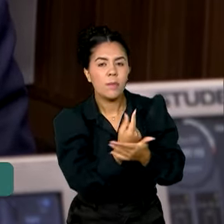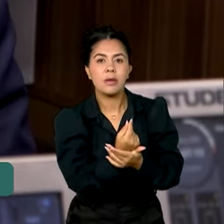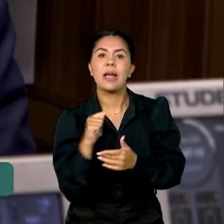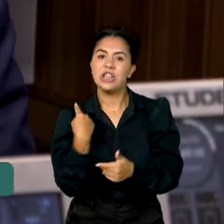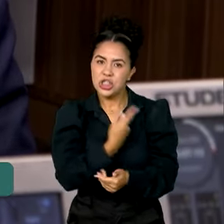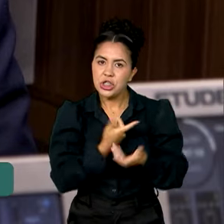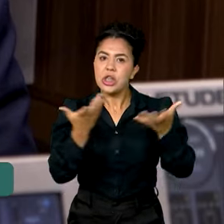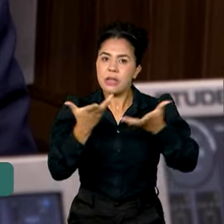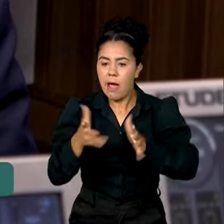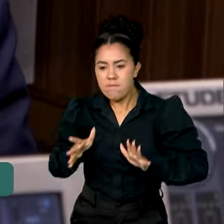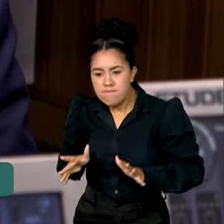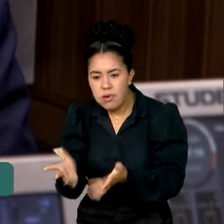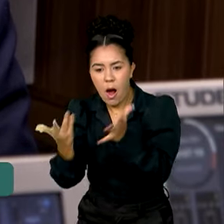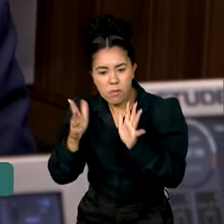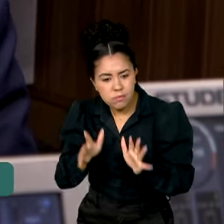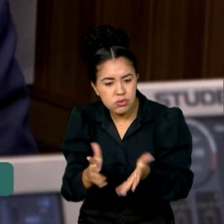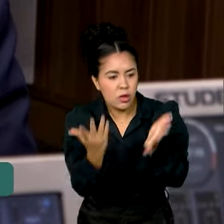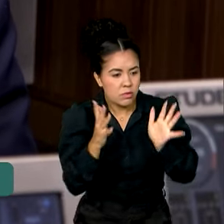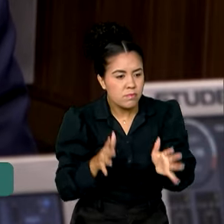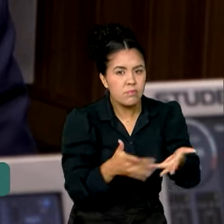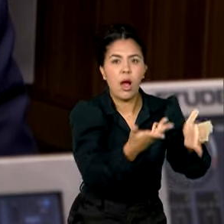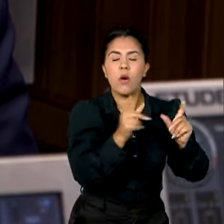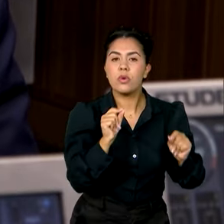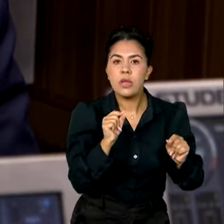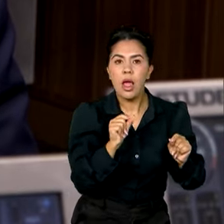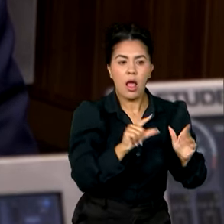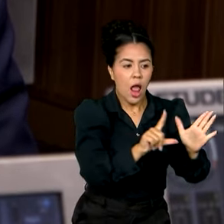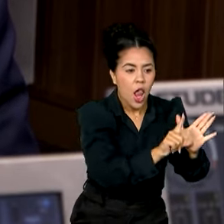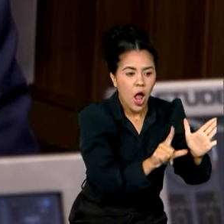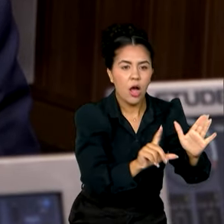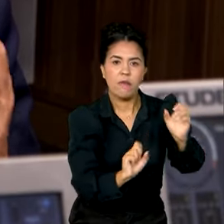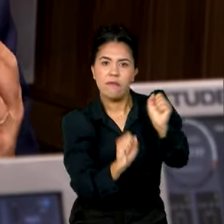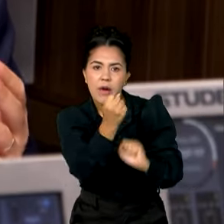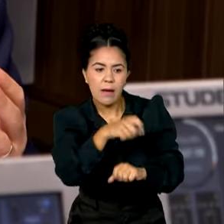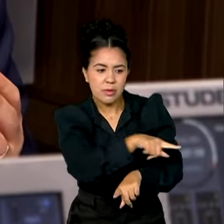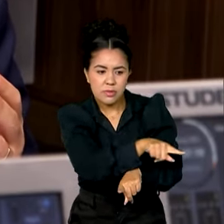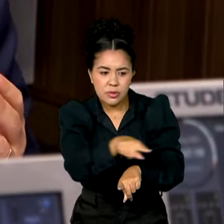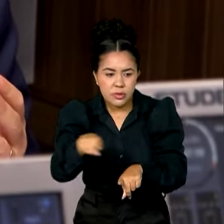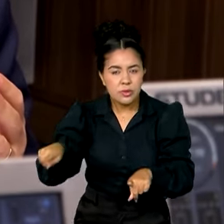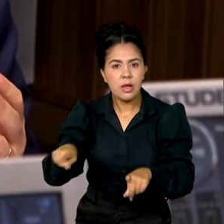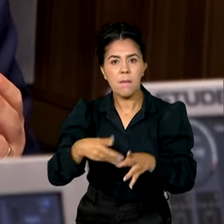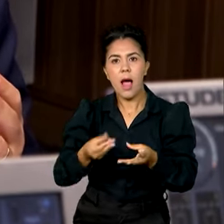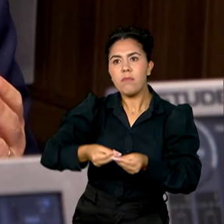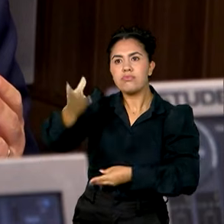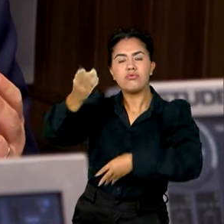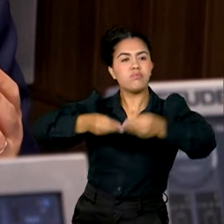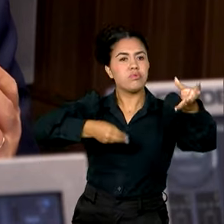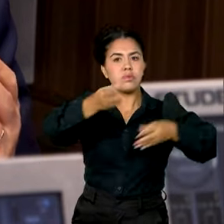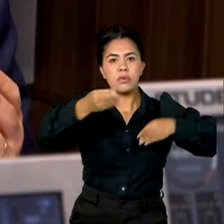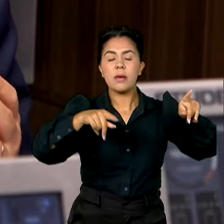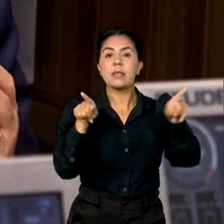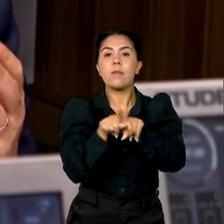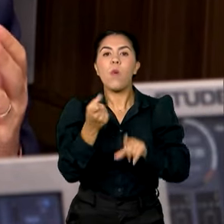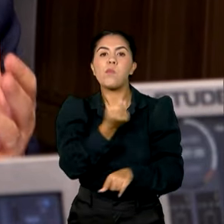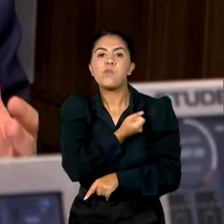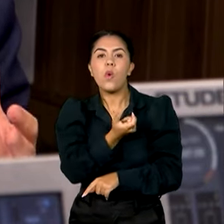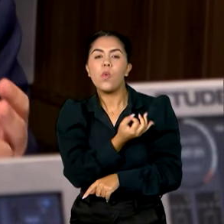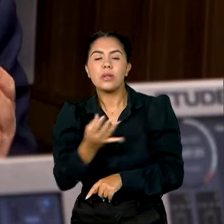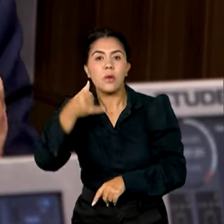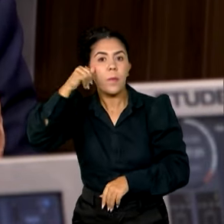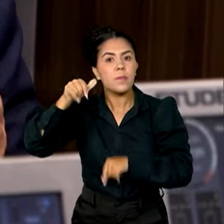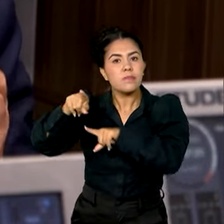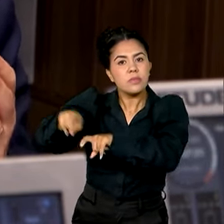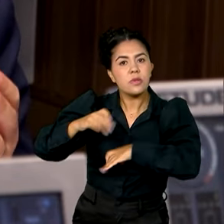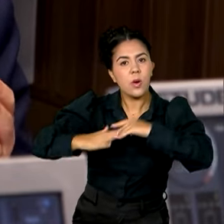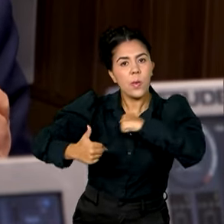essas centrais de abastecimento, aumentar o número de agricultores familiares que possam vender os seus